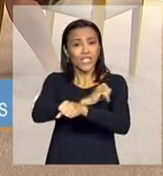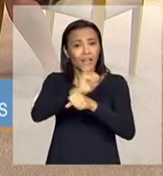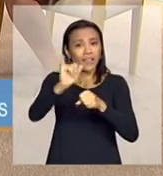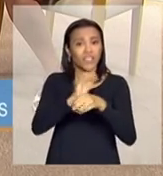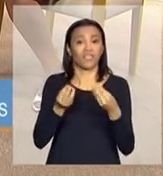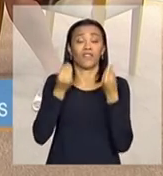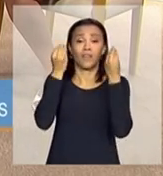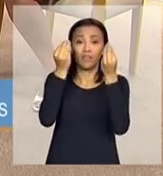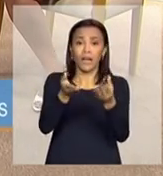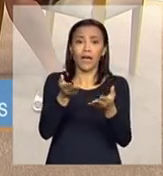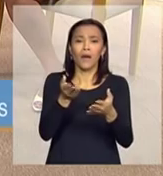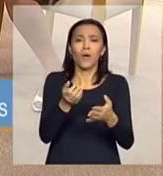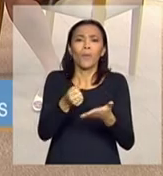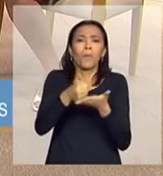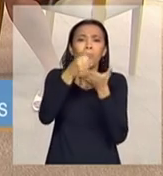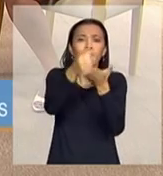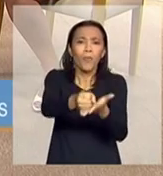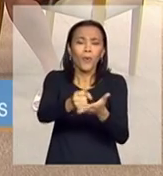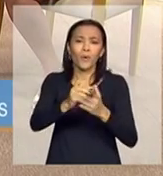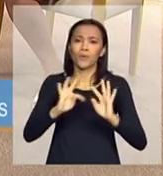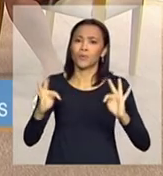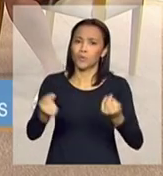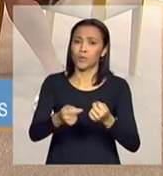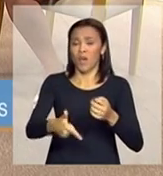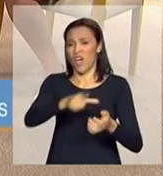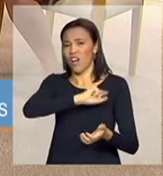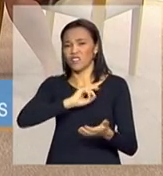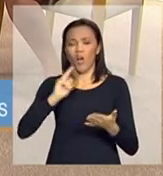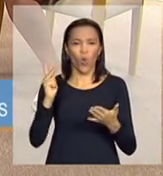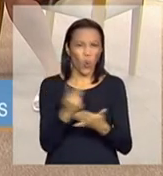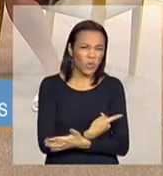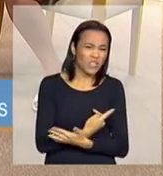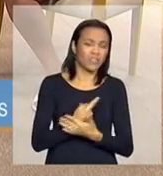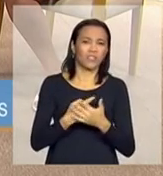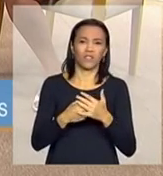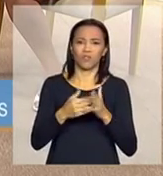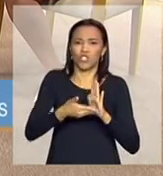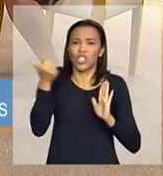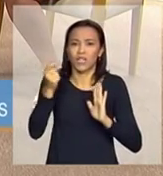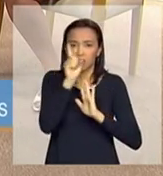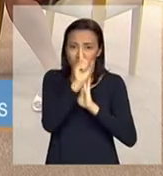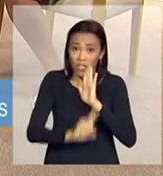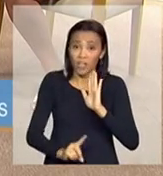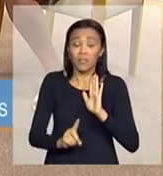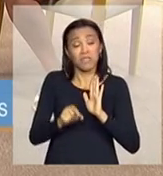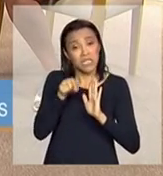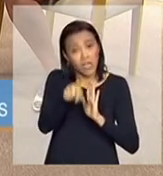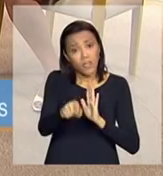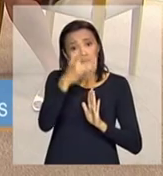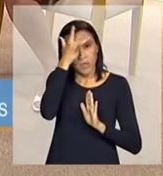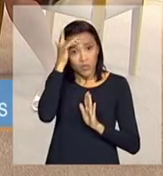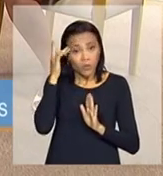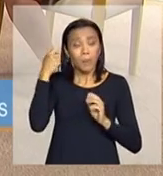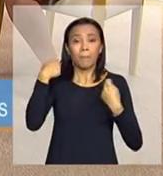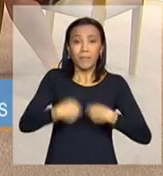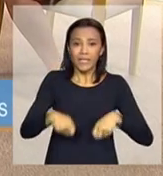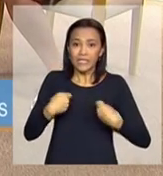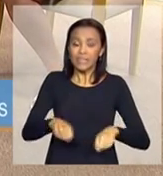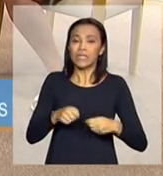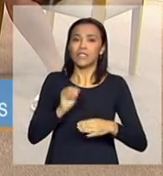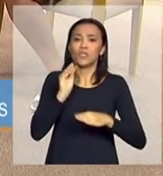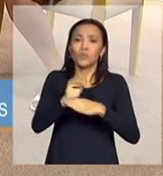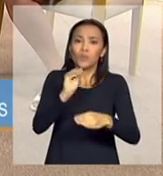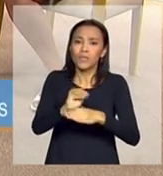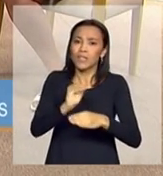integral, porque são violações que foram cometidas ao longo do tempo e que essa pessoa realmente precisa de uma proteção integral para